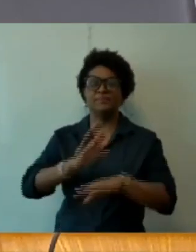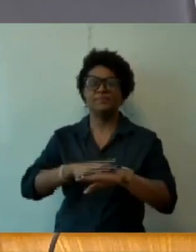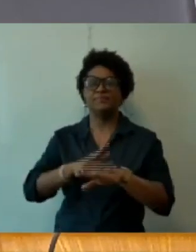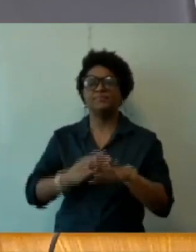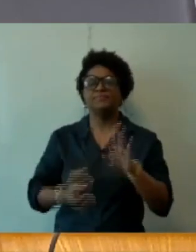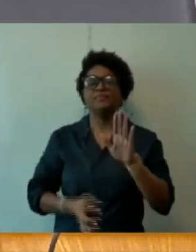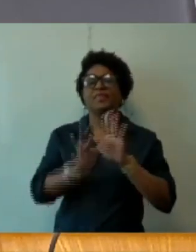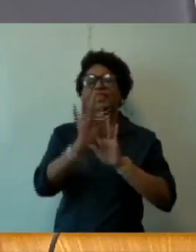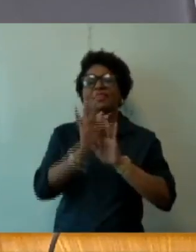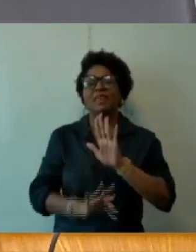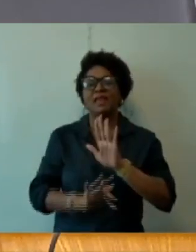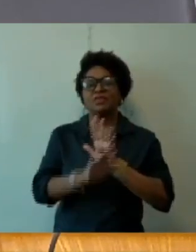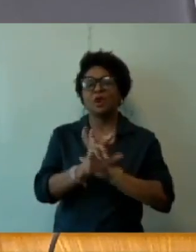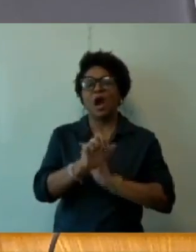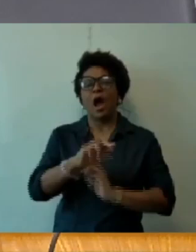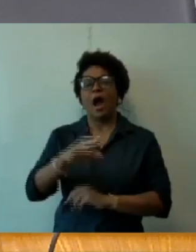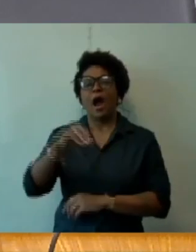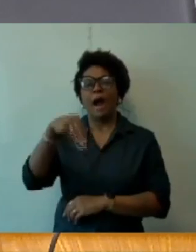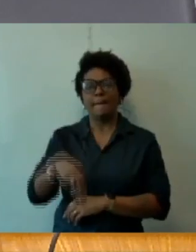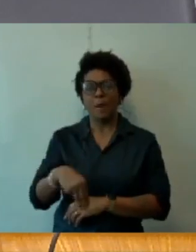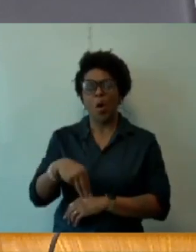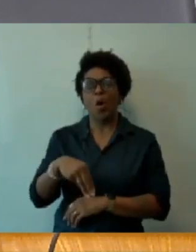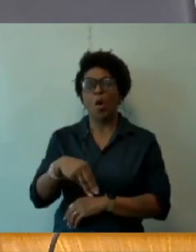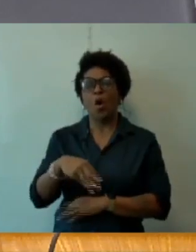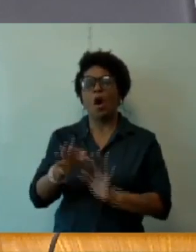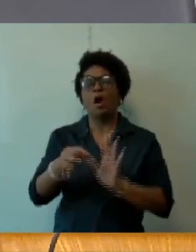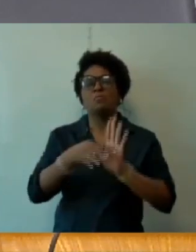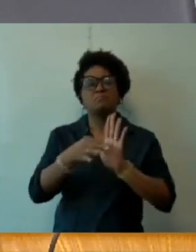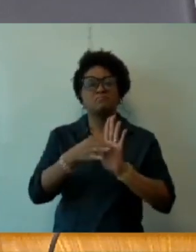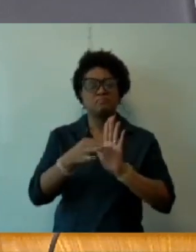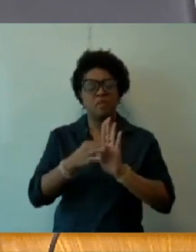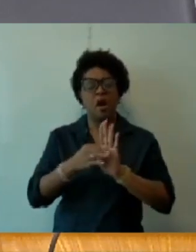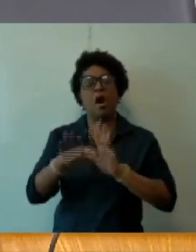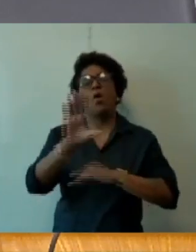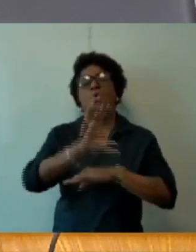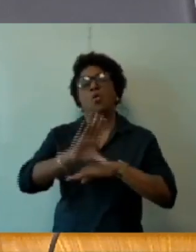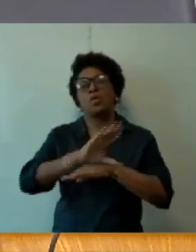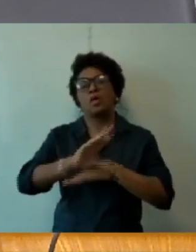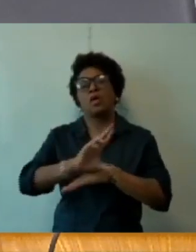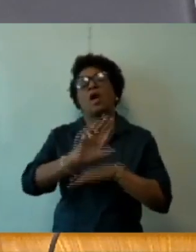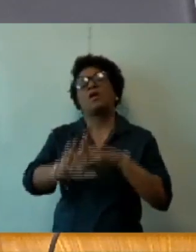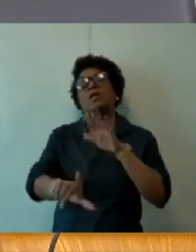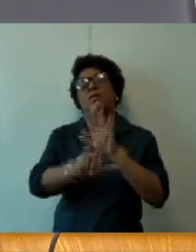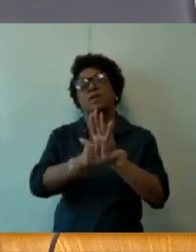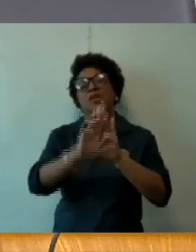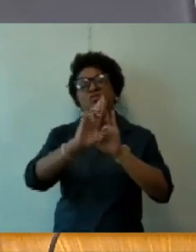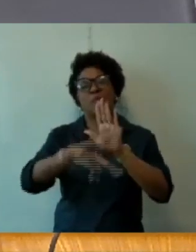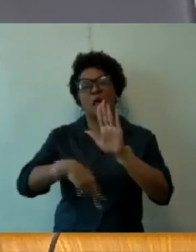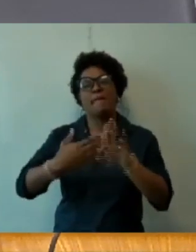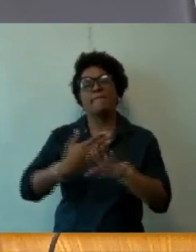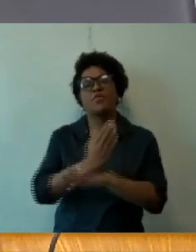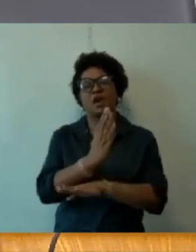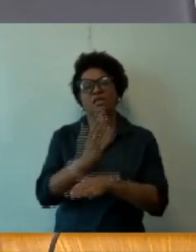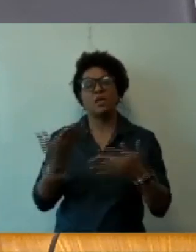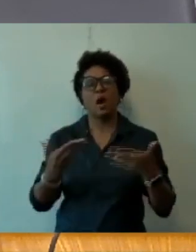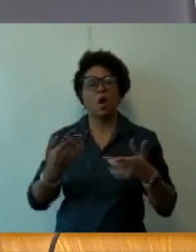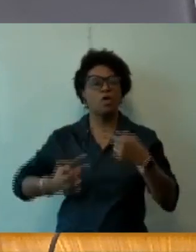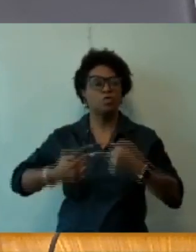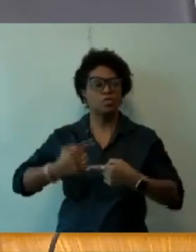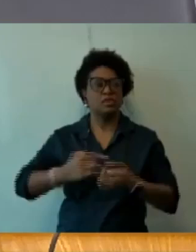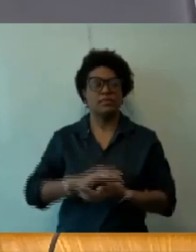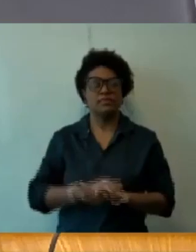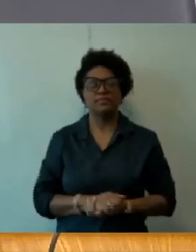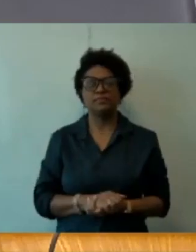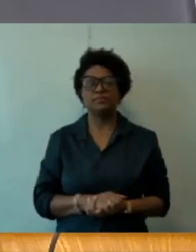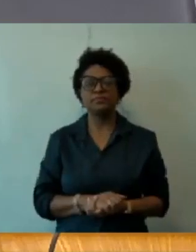conclusão do parecer, pela constitucionalidade, pela legalidade, pela regimentalidade e pela aprovação. Eu coloco em discussão. Trago